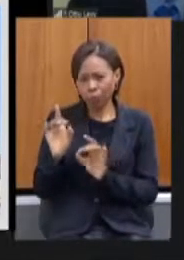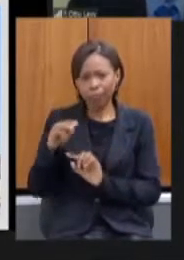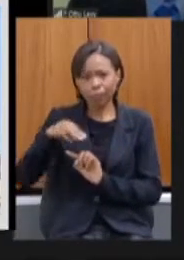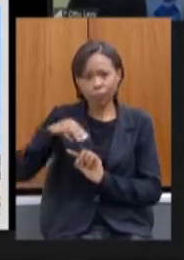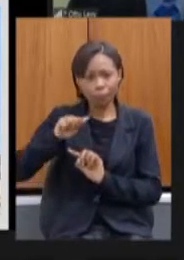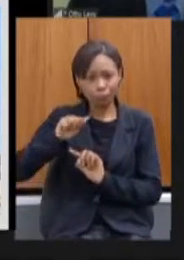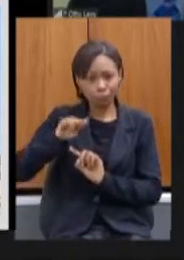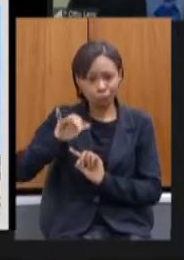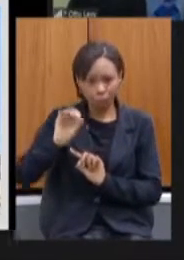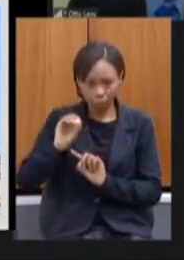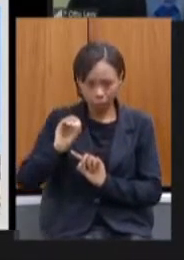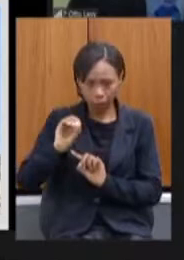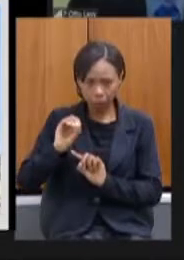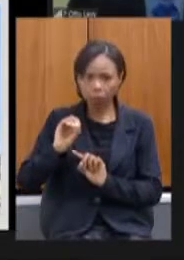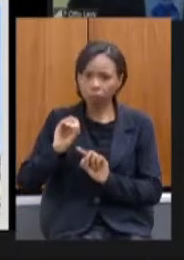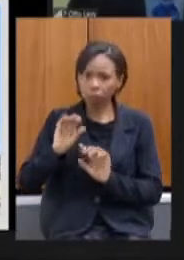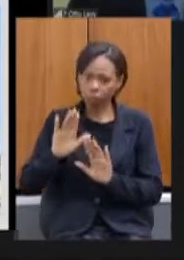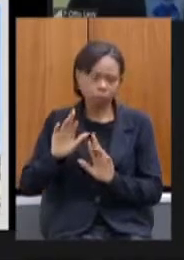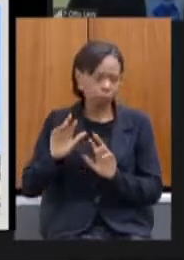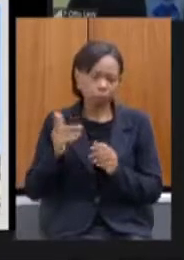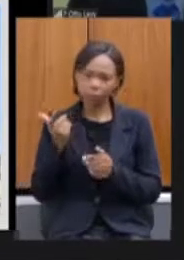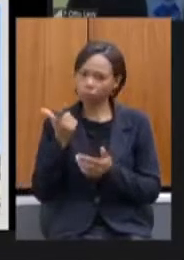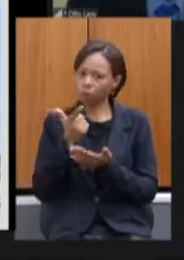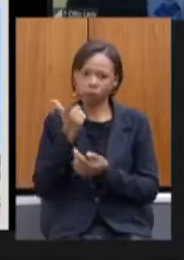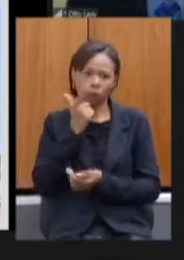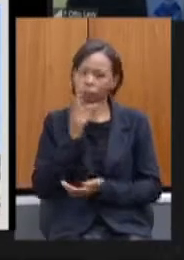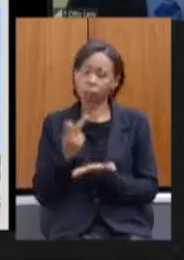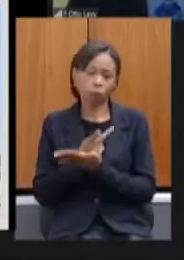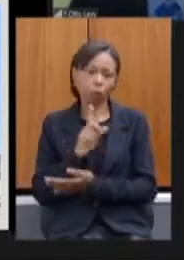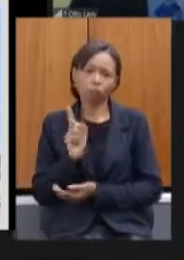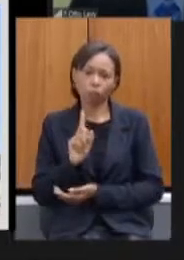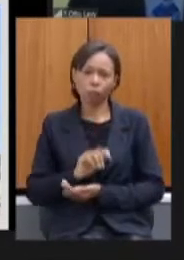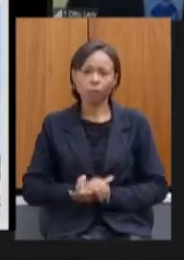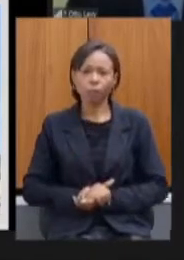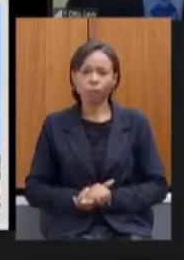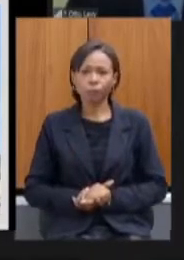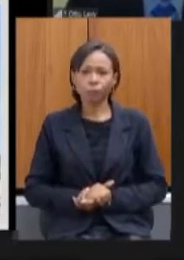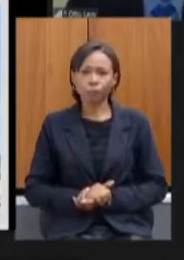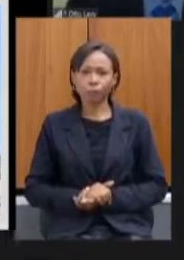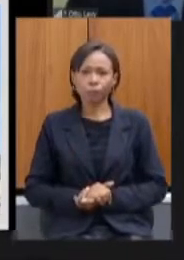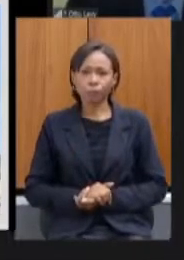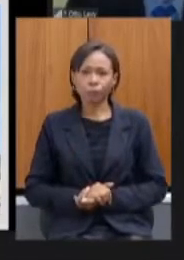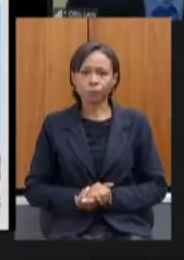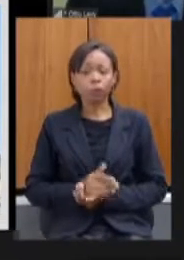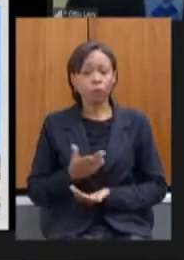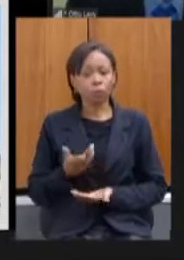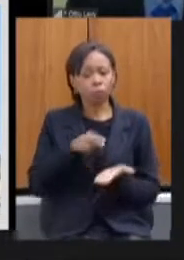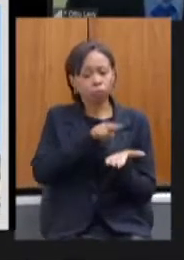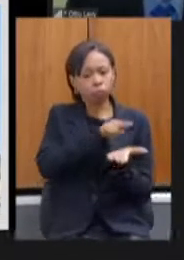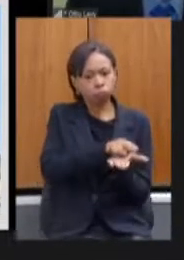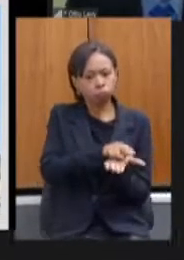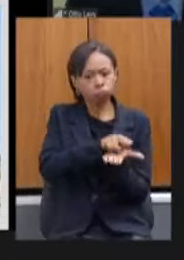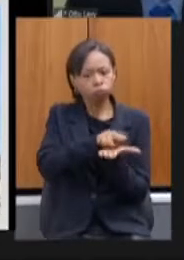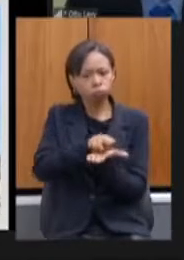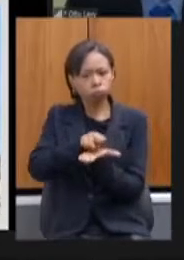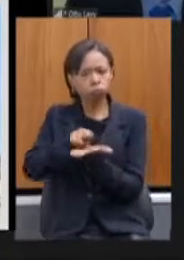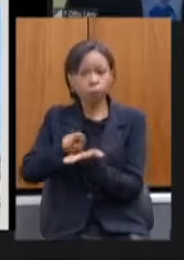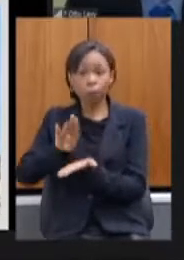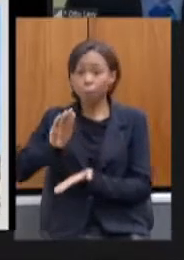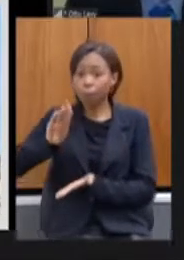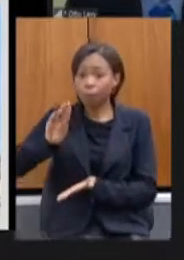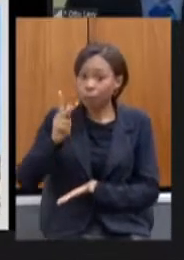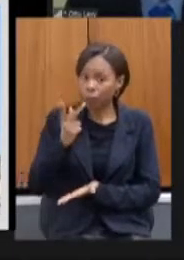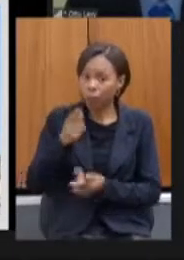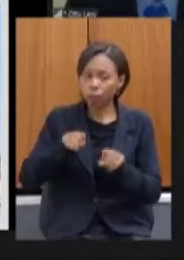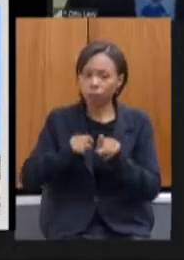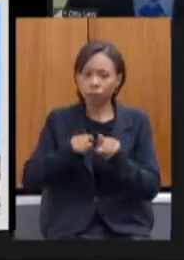foram pautadas nos dados de saúde e ocupação de leitos em Belo Horizonte e no estado bem como pelas decisões do